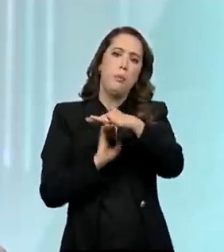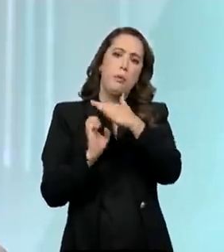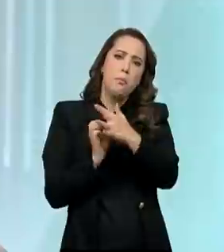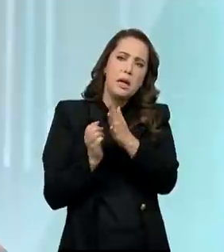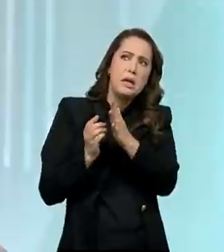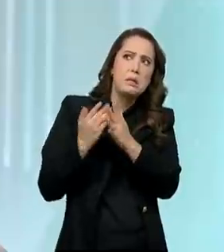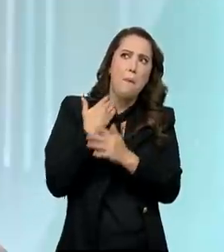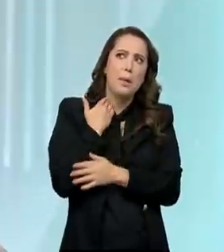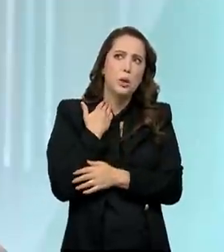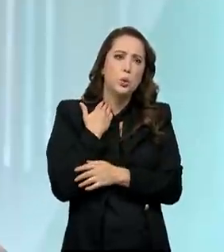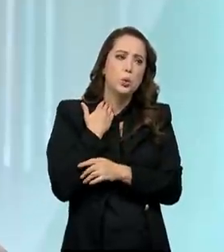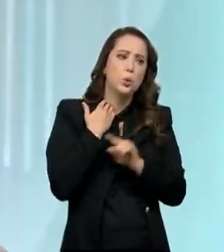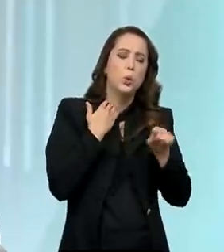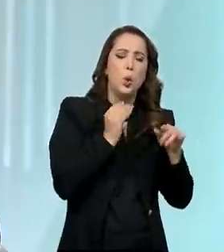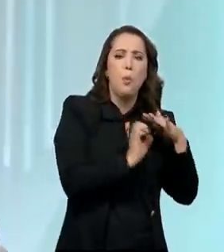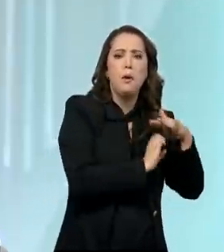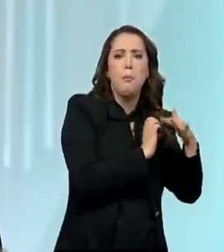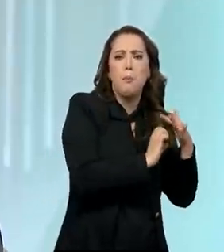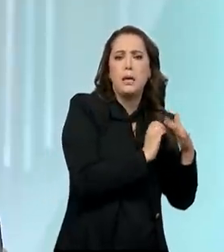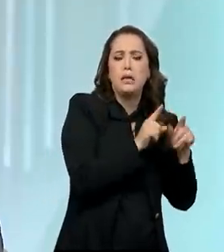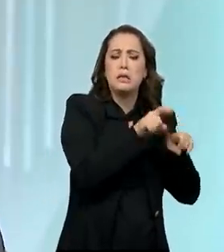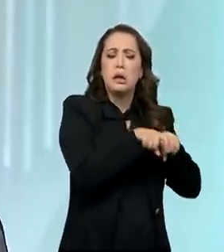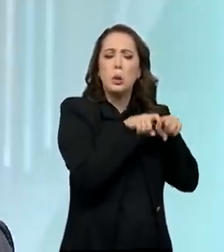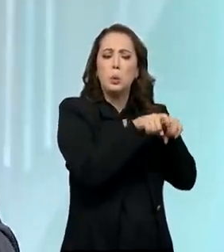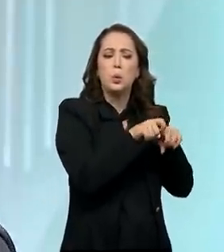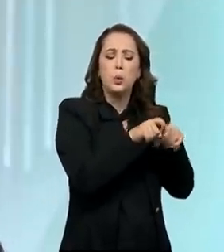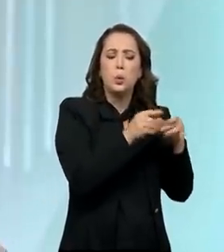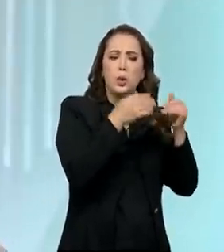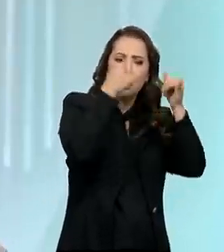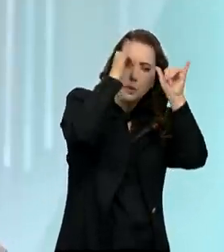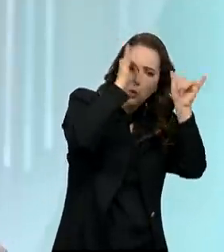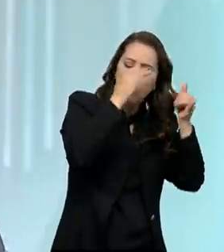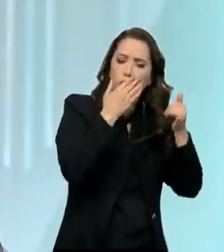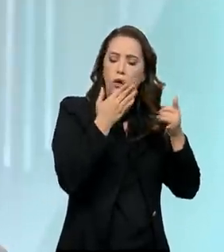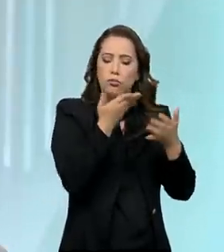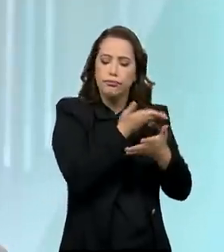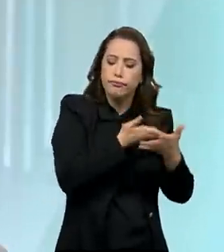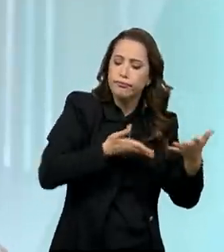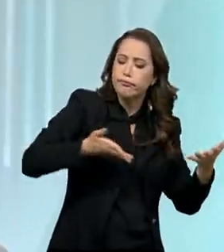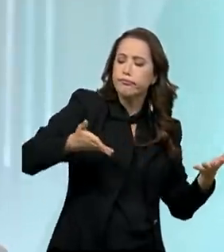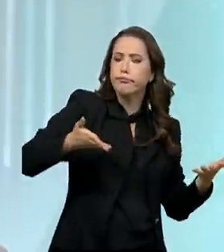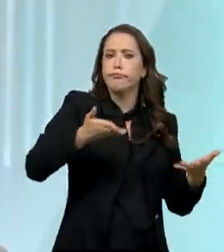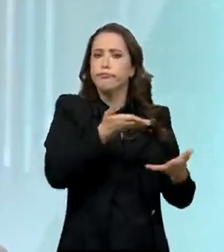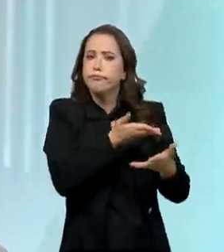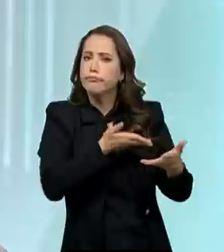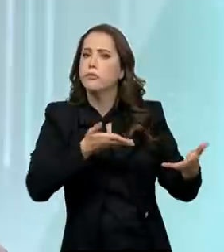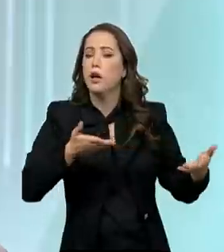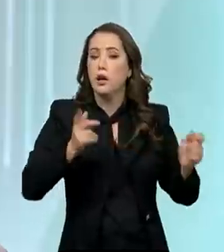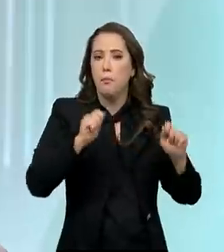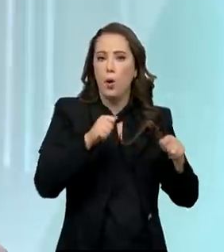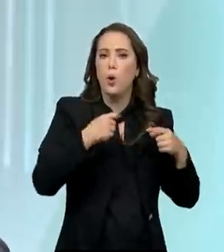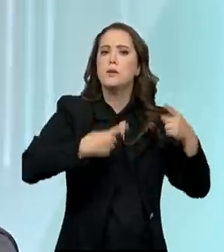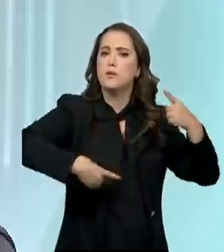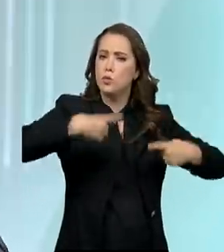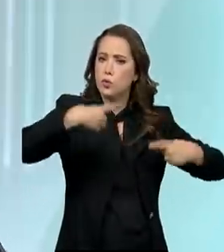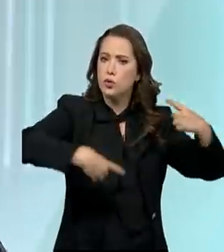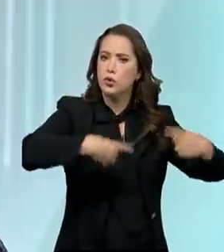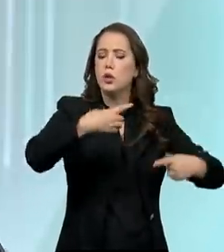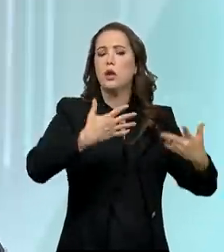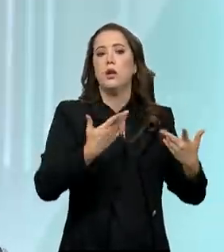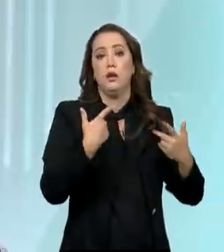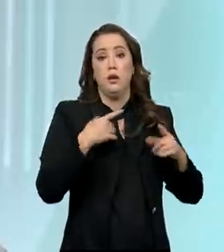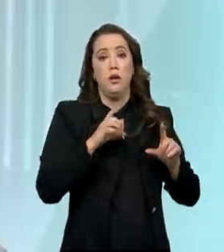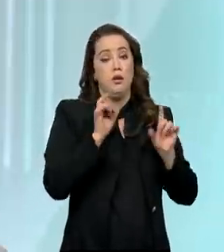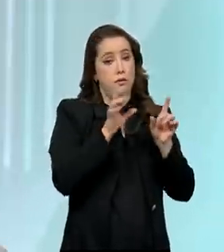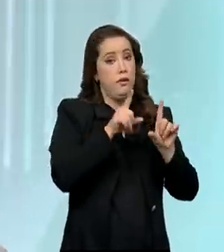financeira, um banco, um operador do agronegócio, da agropecuária, que saiba fazer o tratamento da negociação do ativo e também